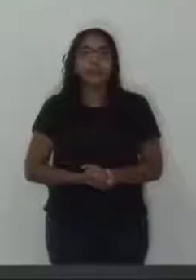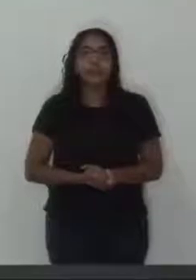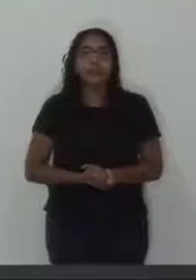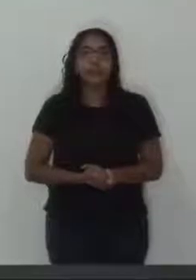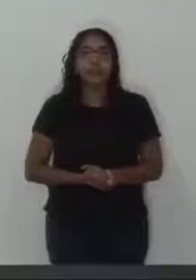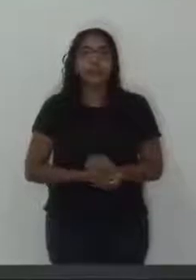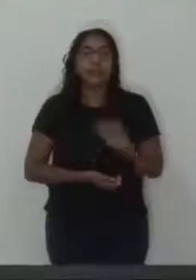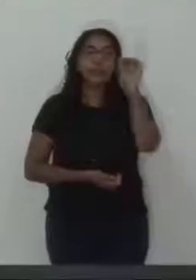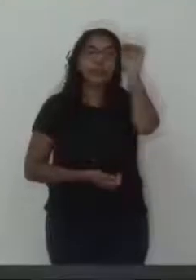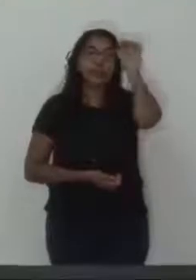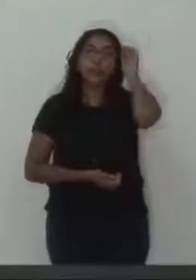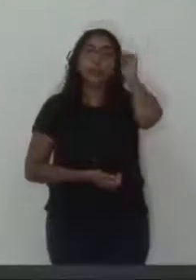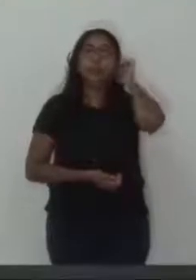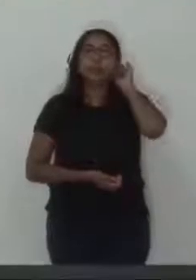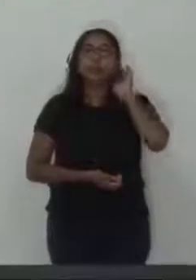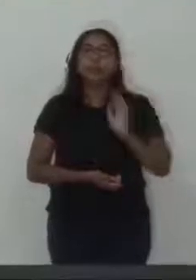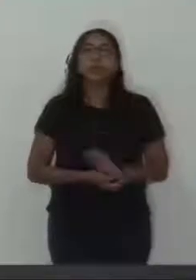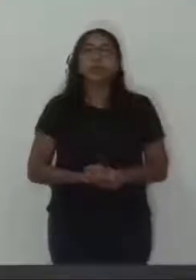Sr.